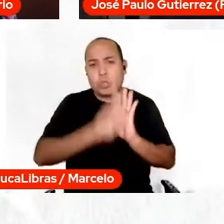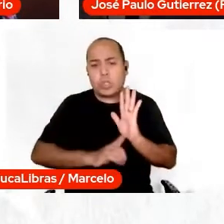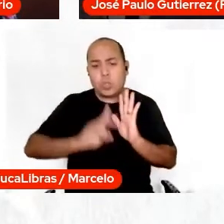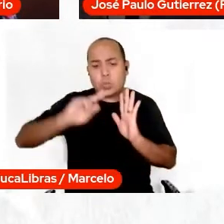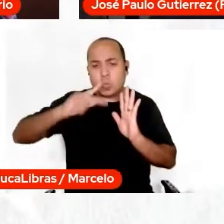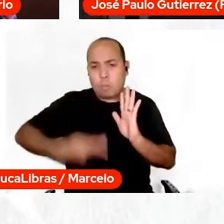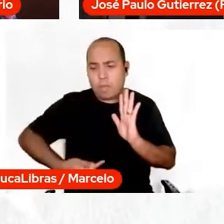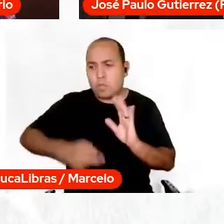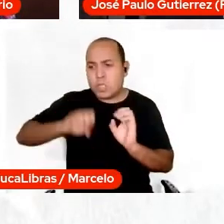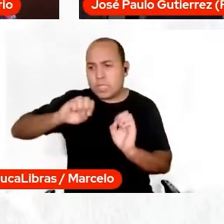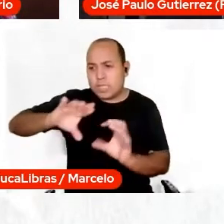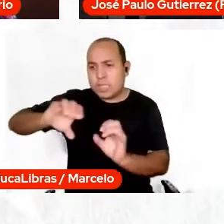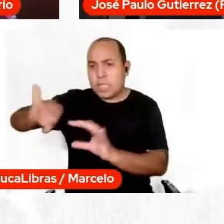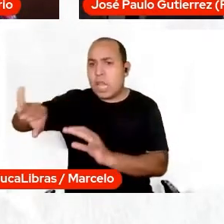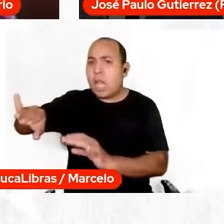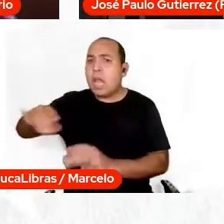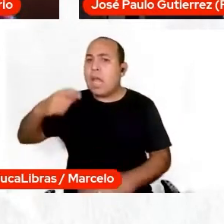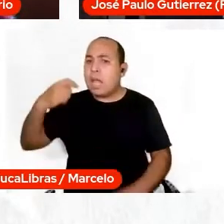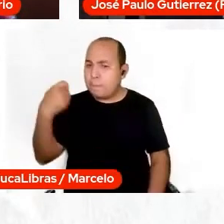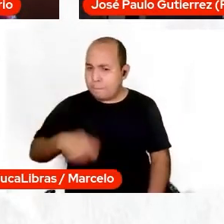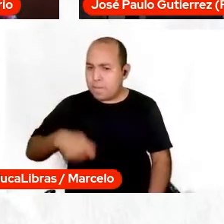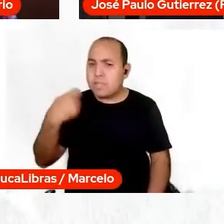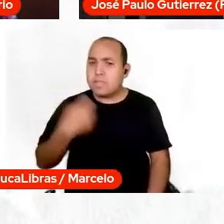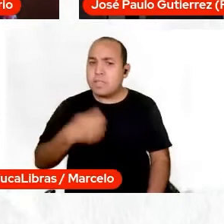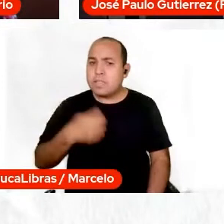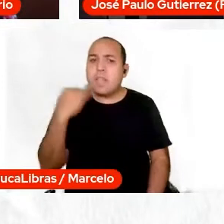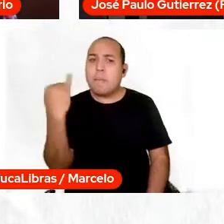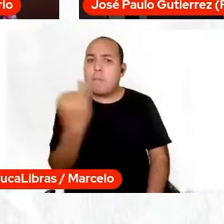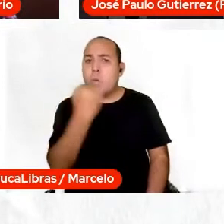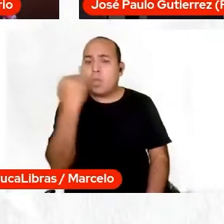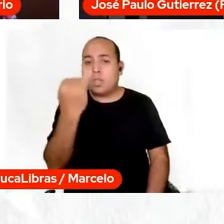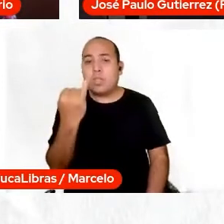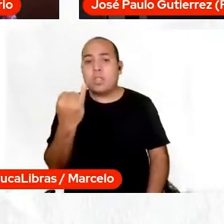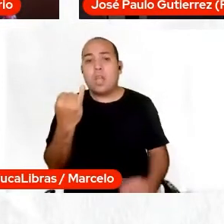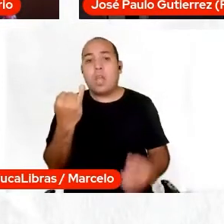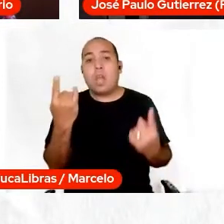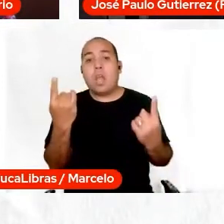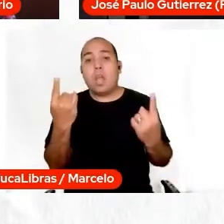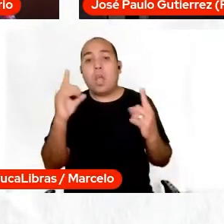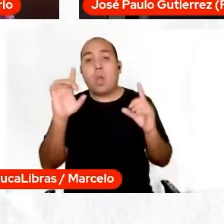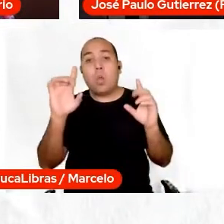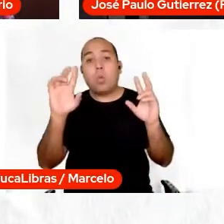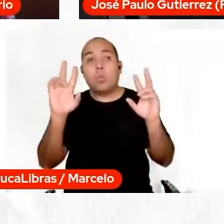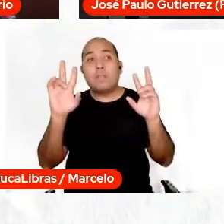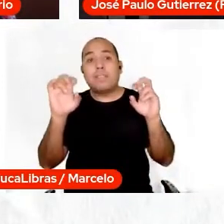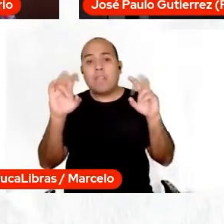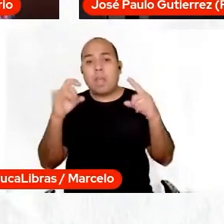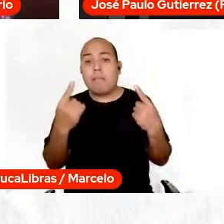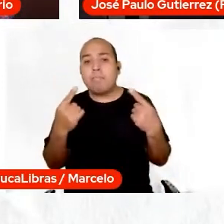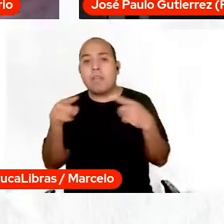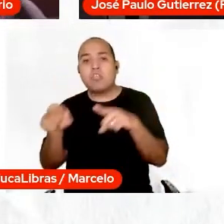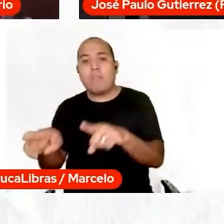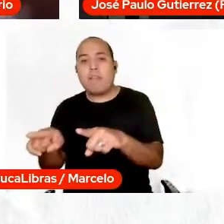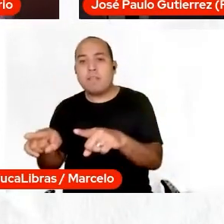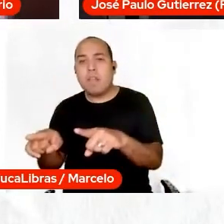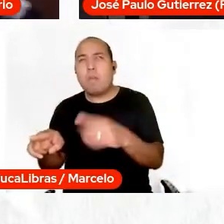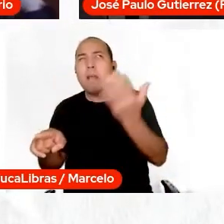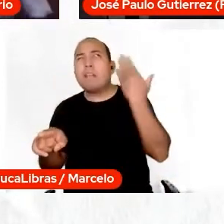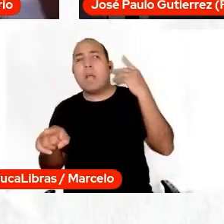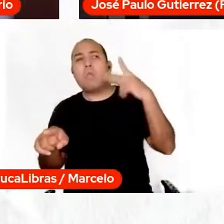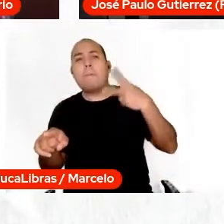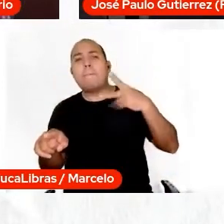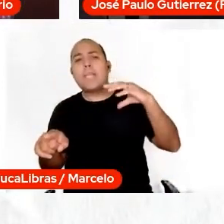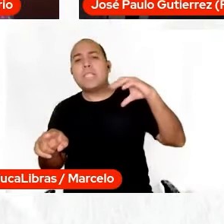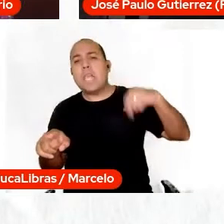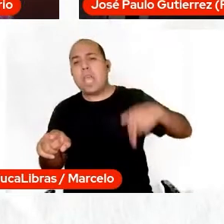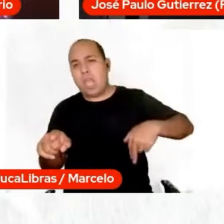nossa, é um tema transversal que está desde os PCNs, não adianta a gente ignorar, ele